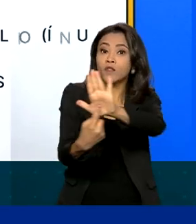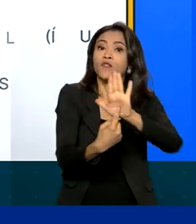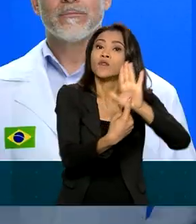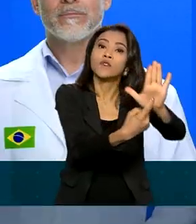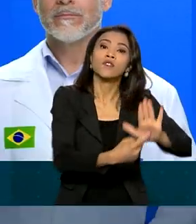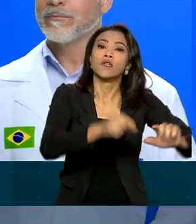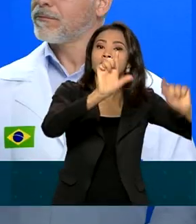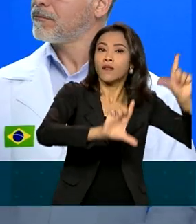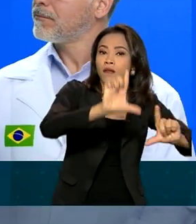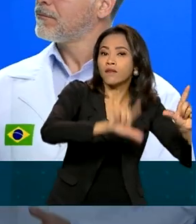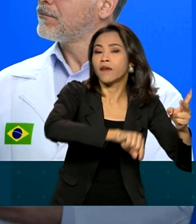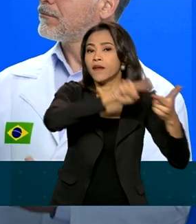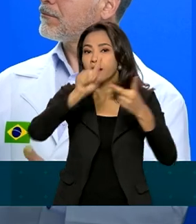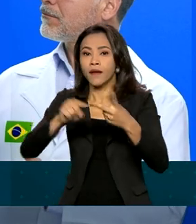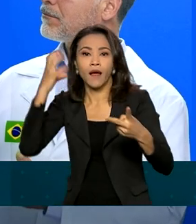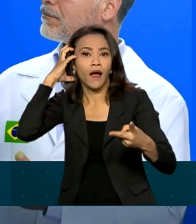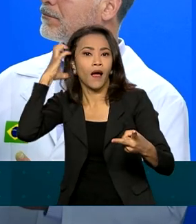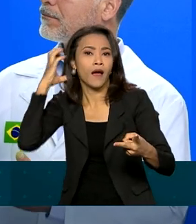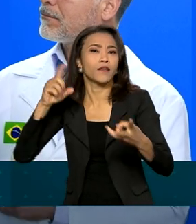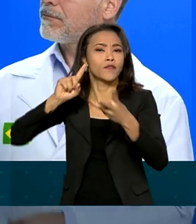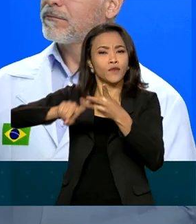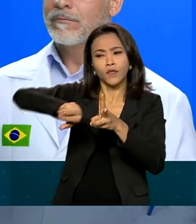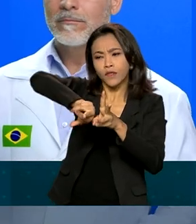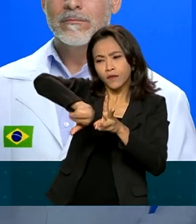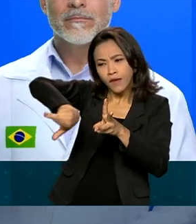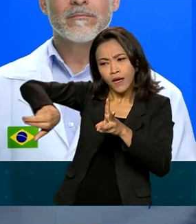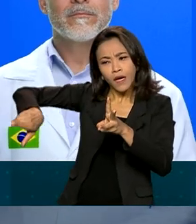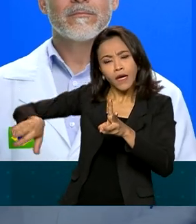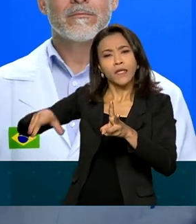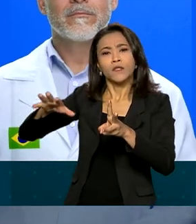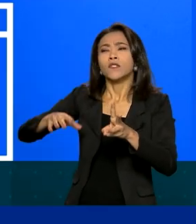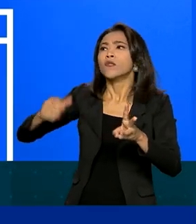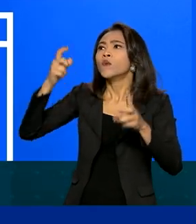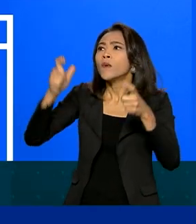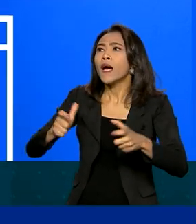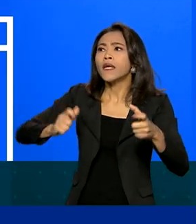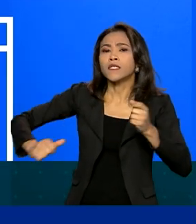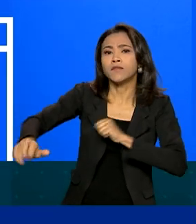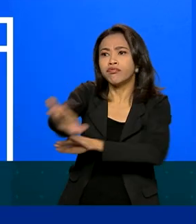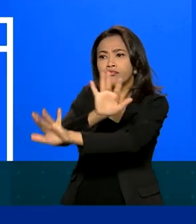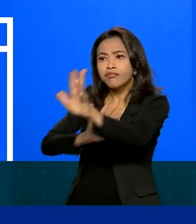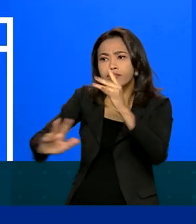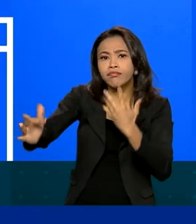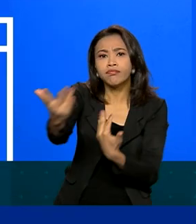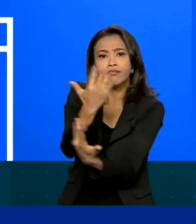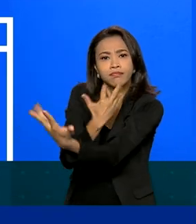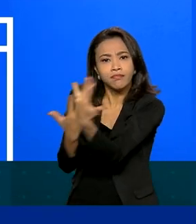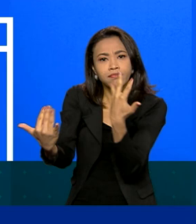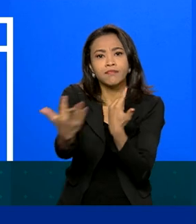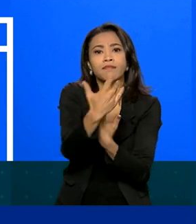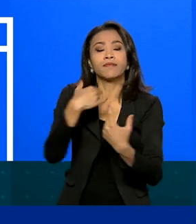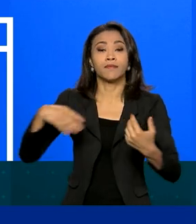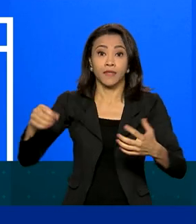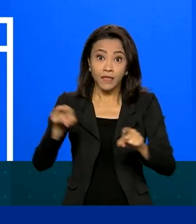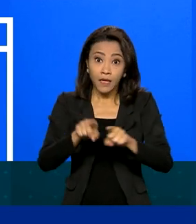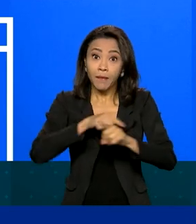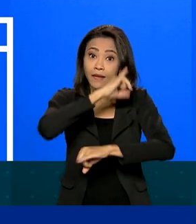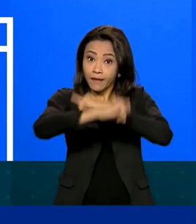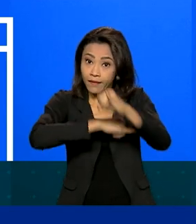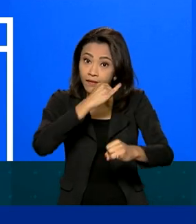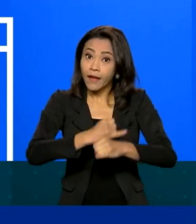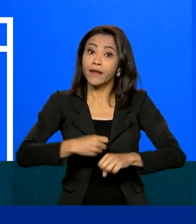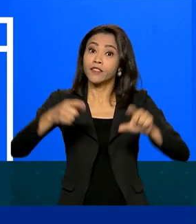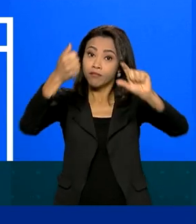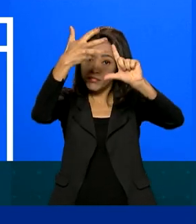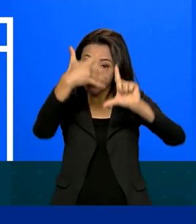rádio, mídia exterior, em lugares de grande circulação de pessoas, em páginas e portais da internet e